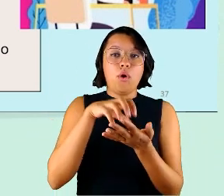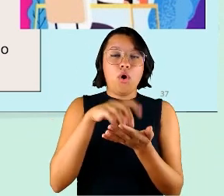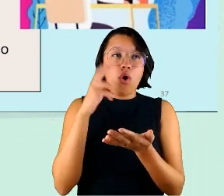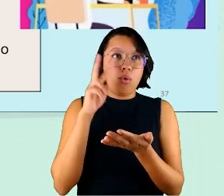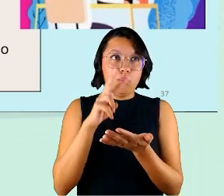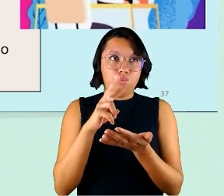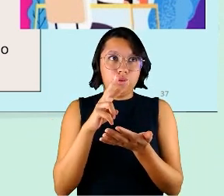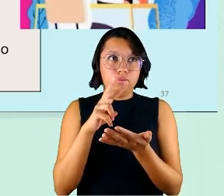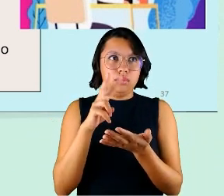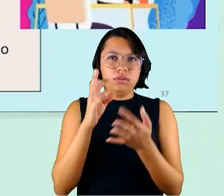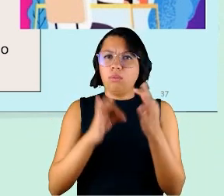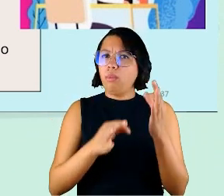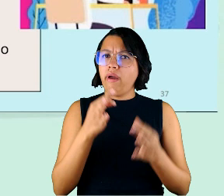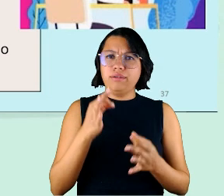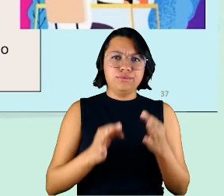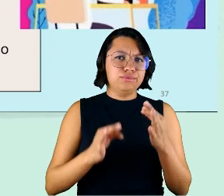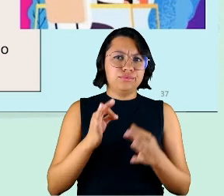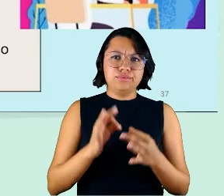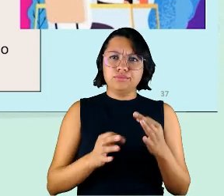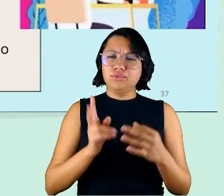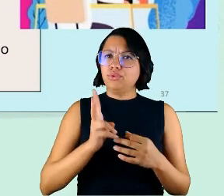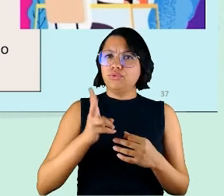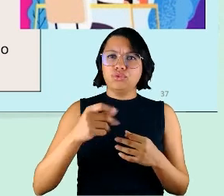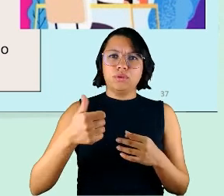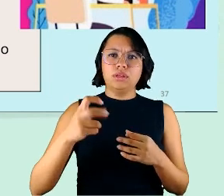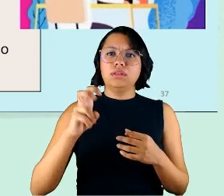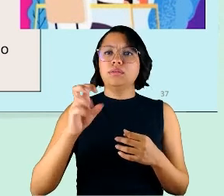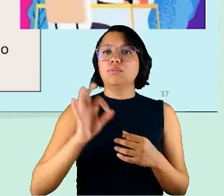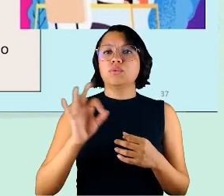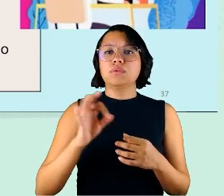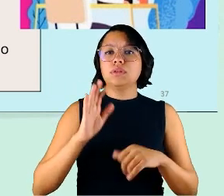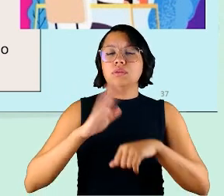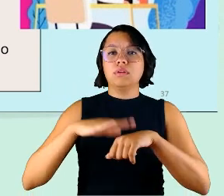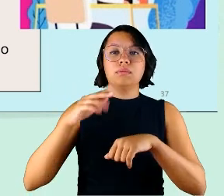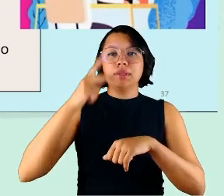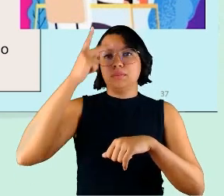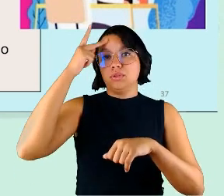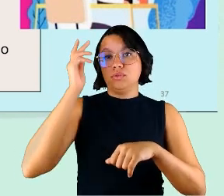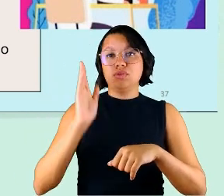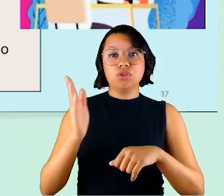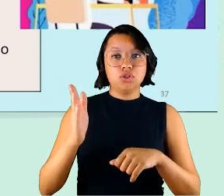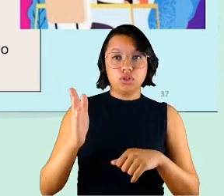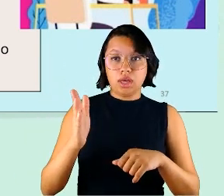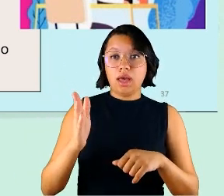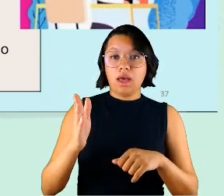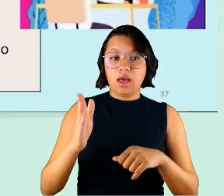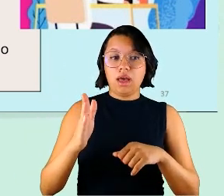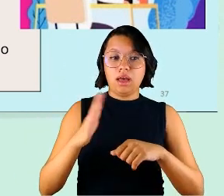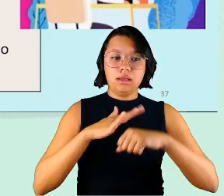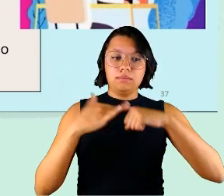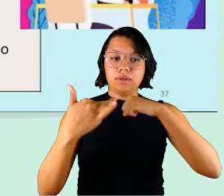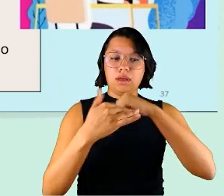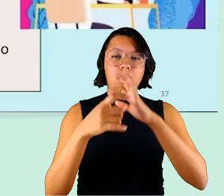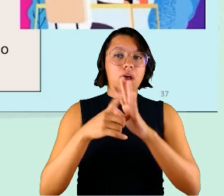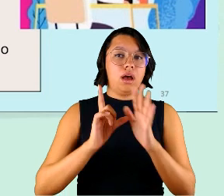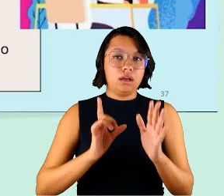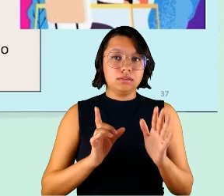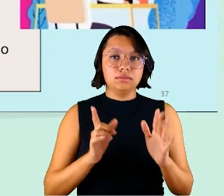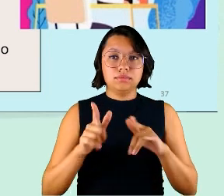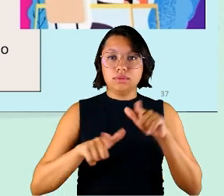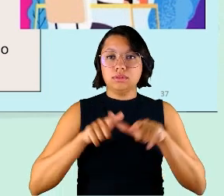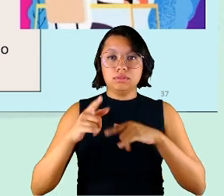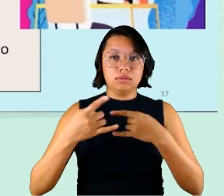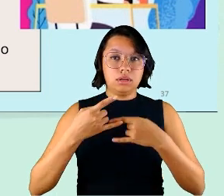viram que era injusto manter 15% a mais para aqueles que já estavam em teletrabalho antes da pandemia e